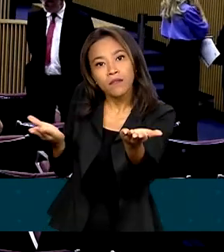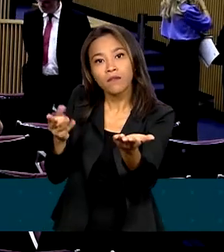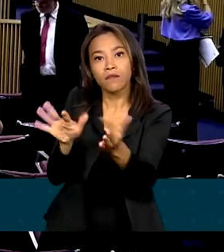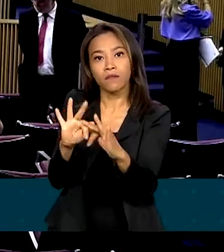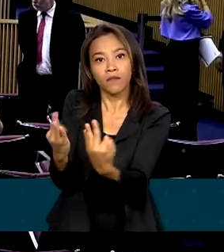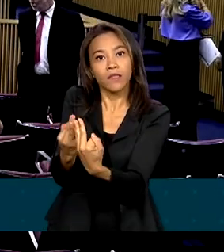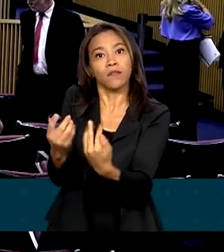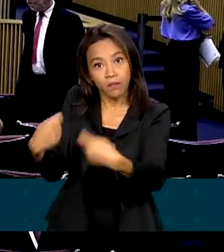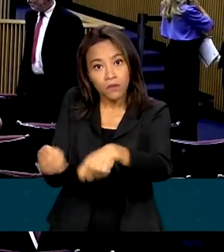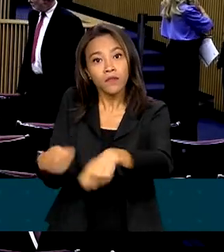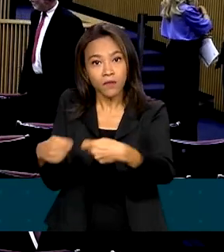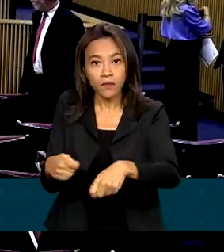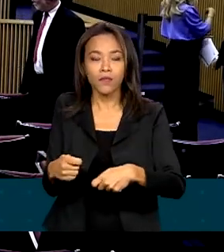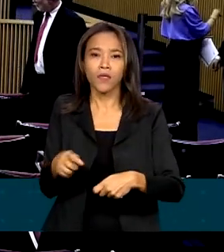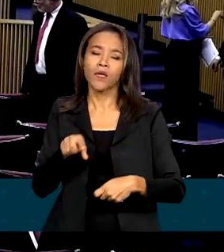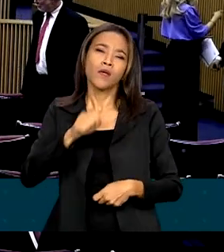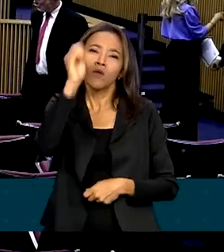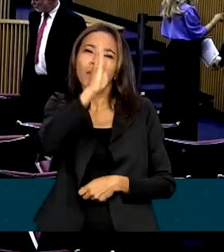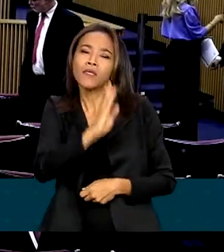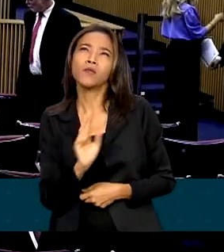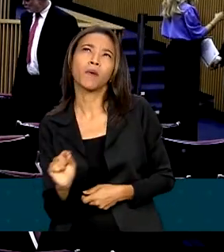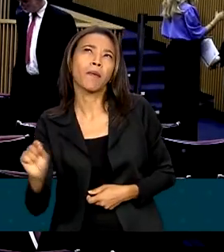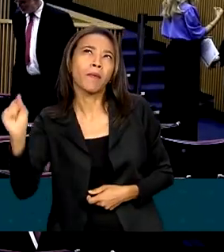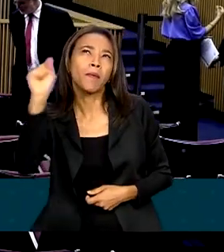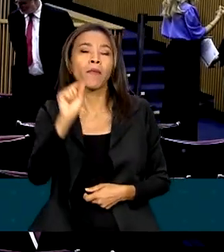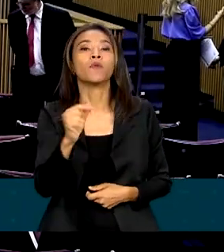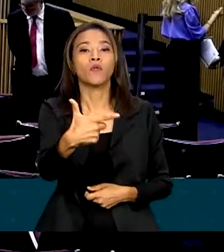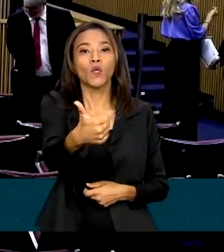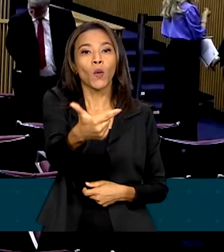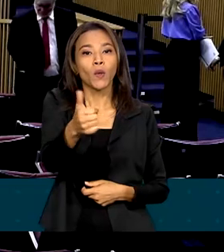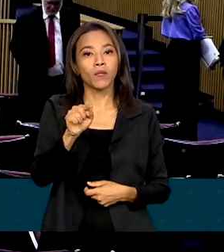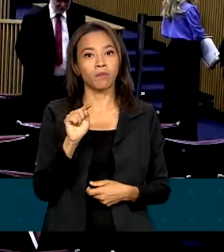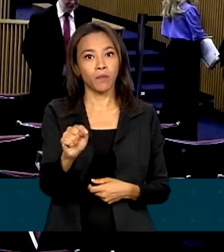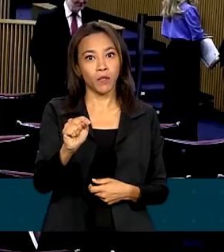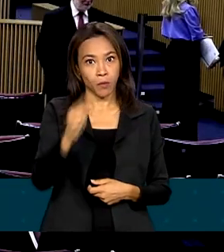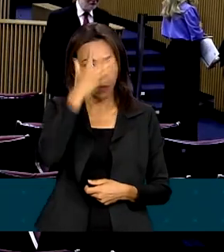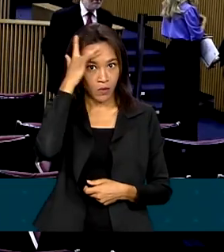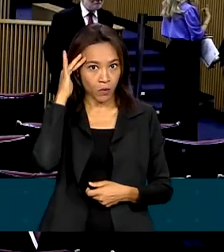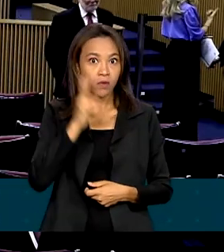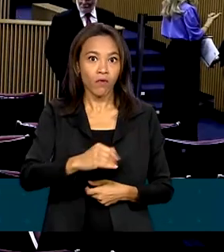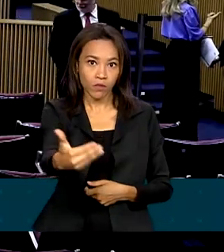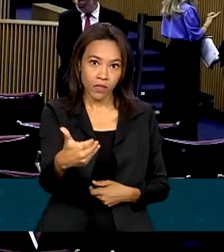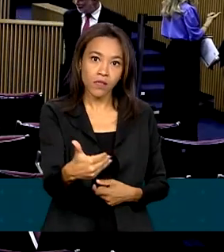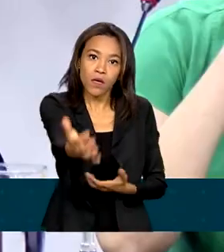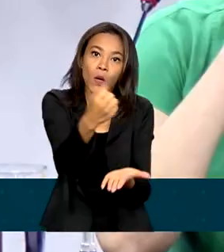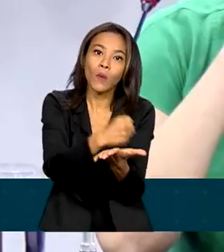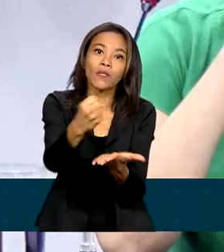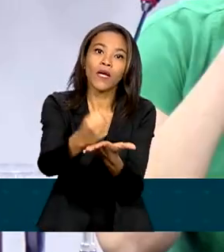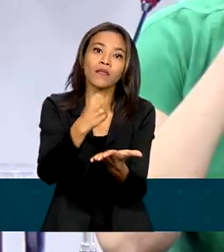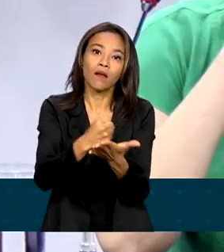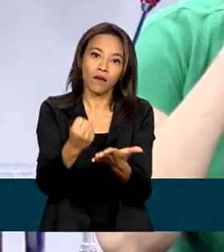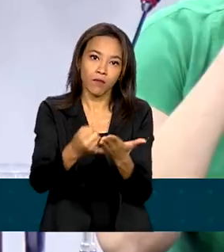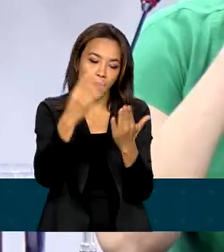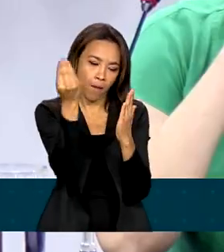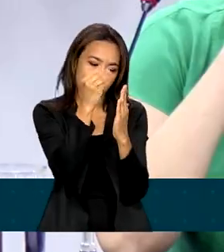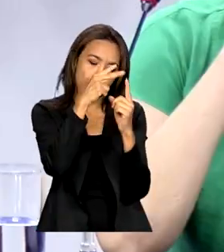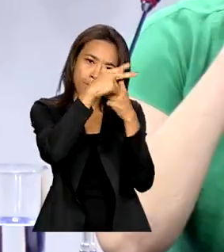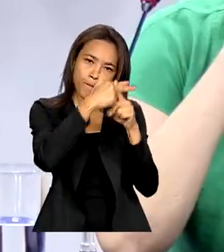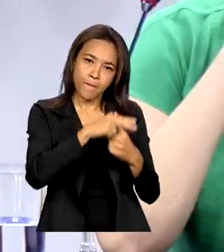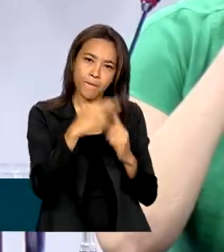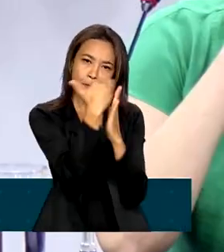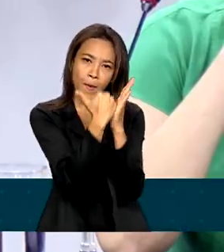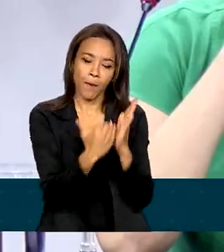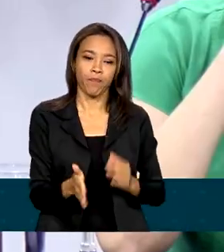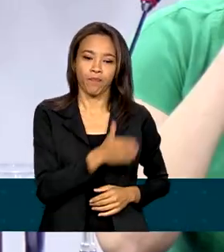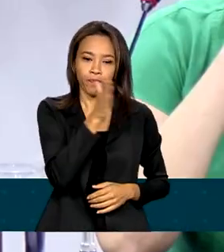Em todo o país, 12 mil pessoas serão contratadas para a atualização do cadastro. Quando tem apenas